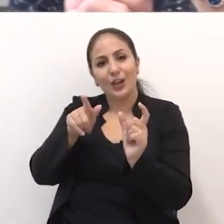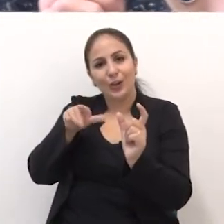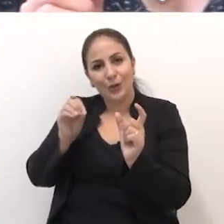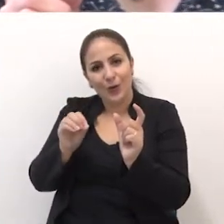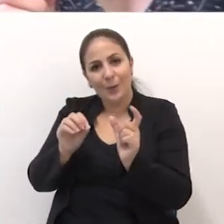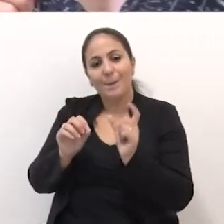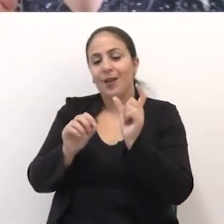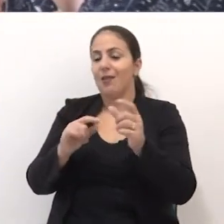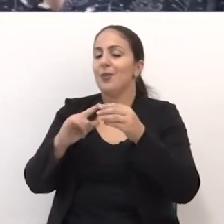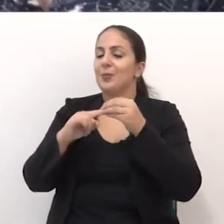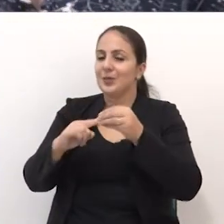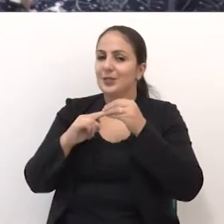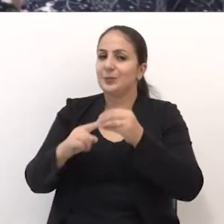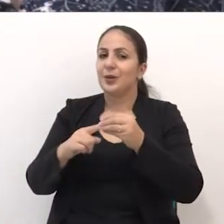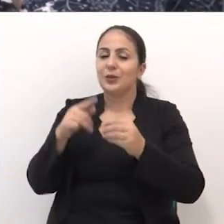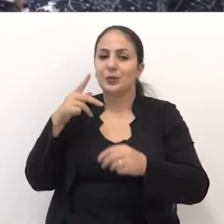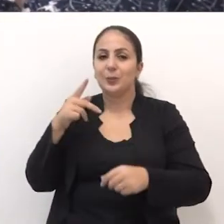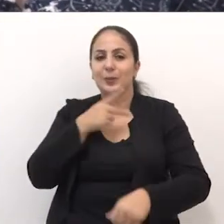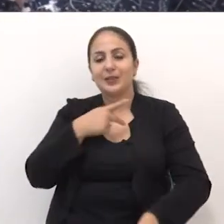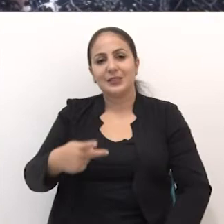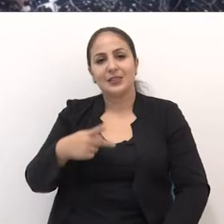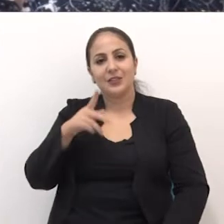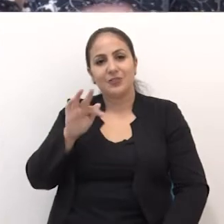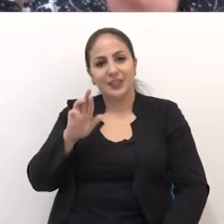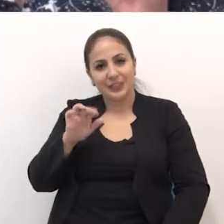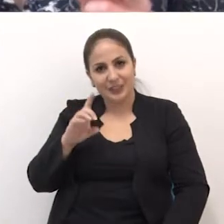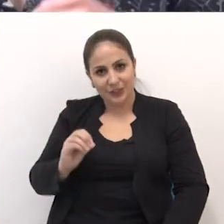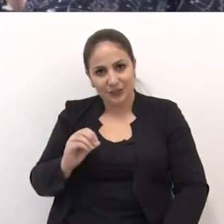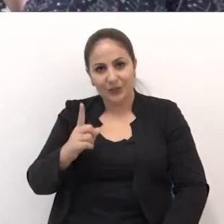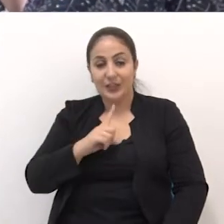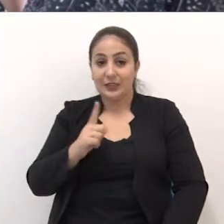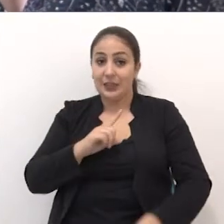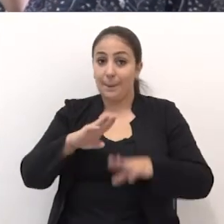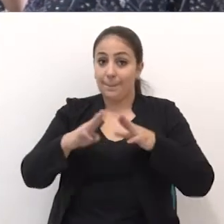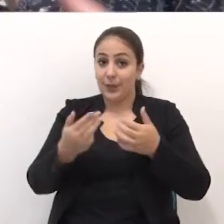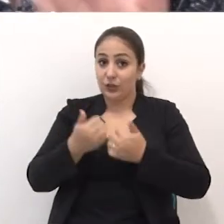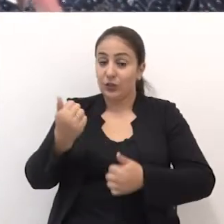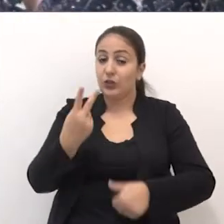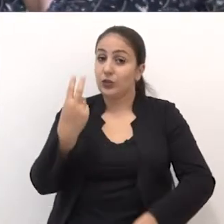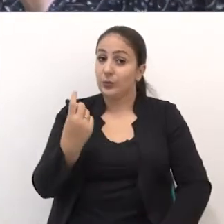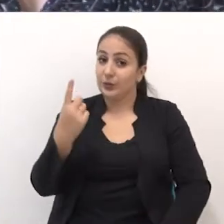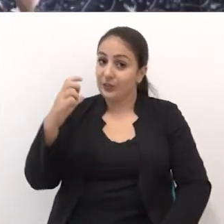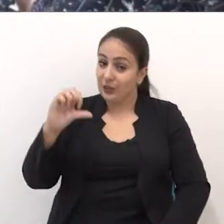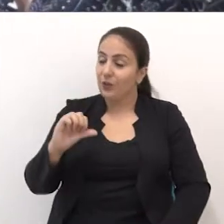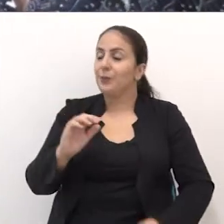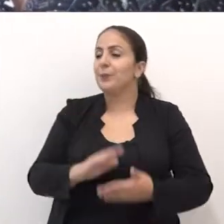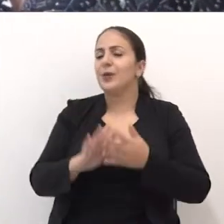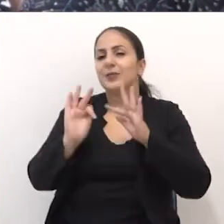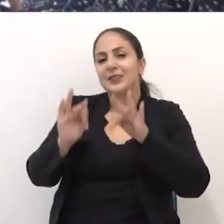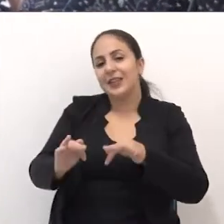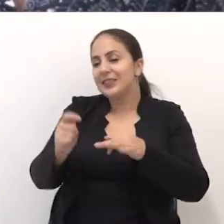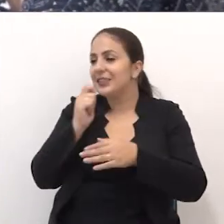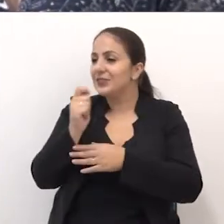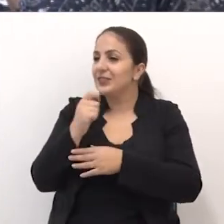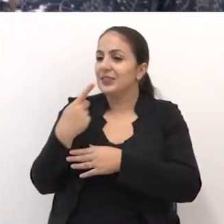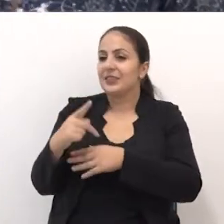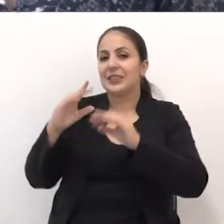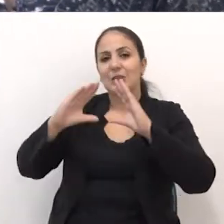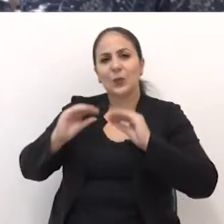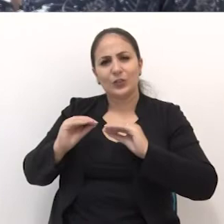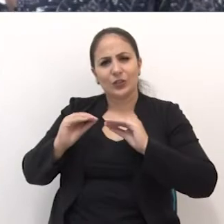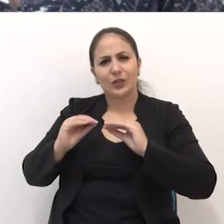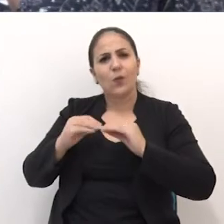presidente Fernando Rigon, que estará à frente da mesa diretora para 2019. E para encerrarmos a entrevista desta noite,